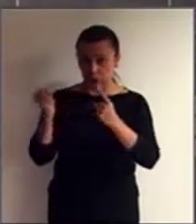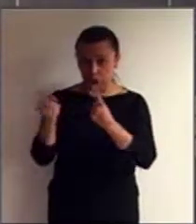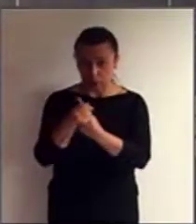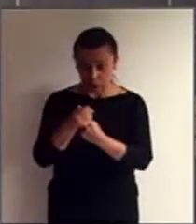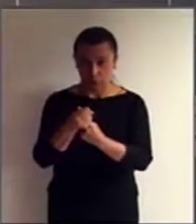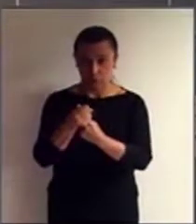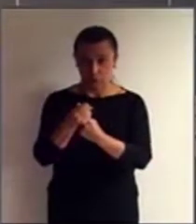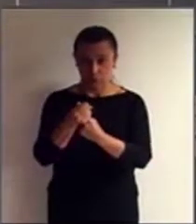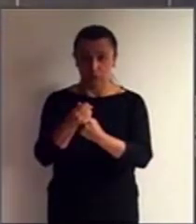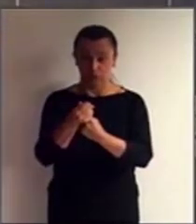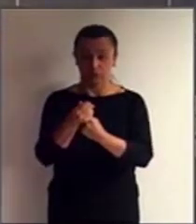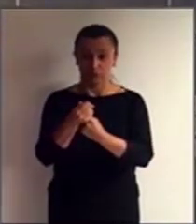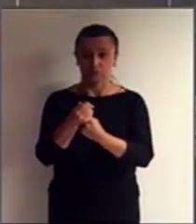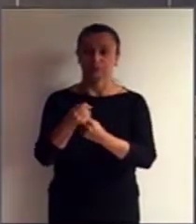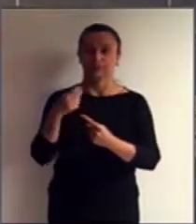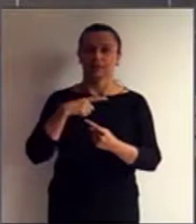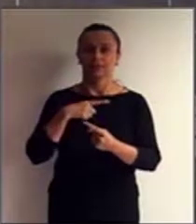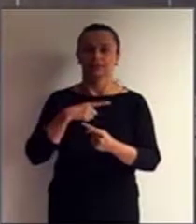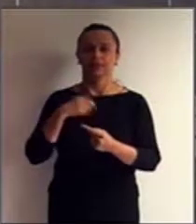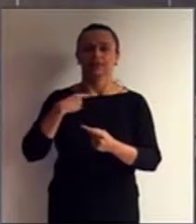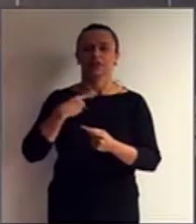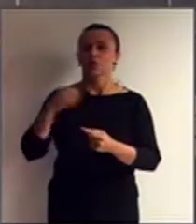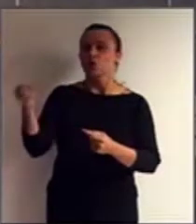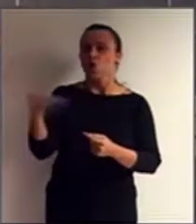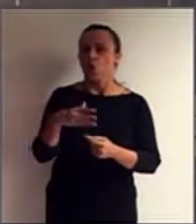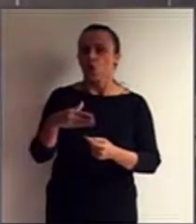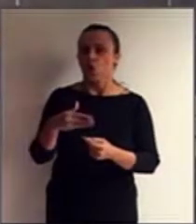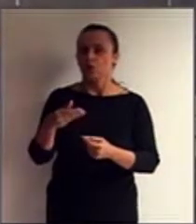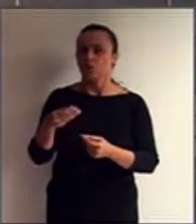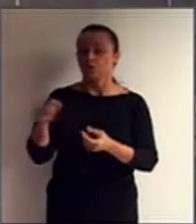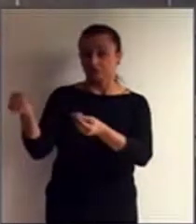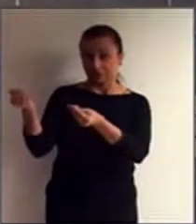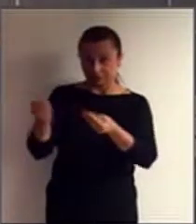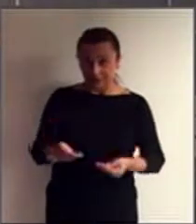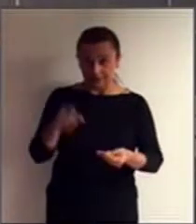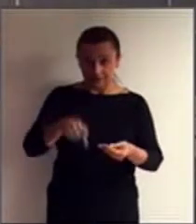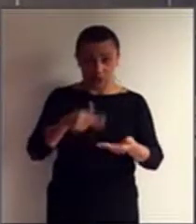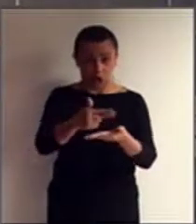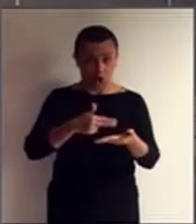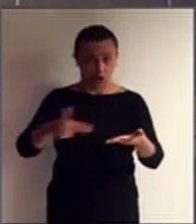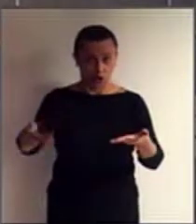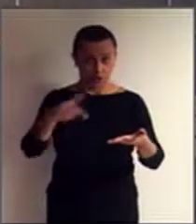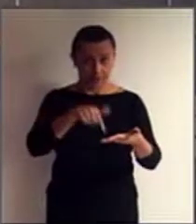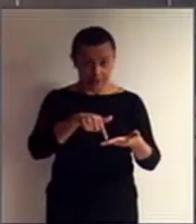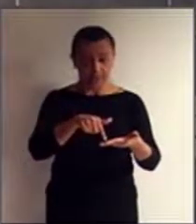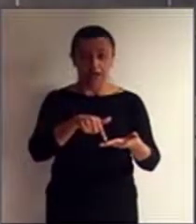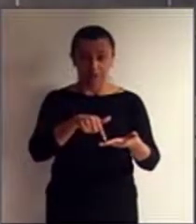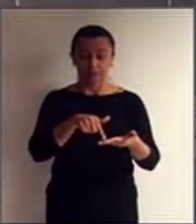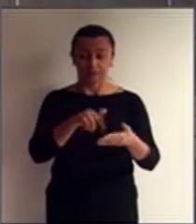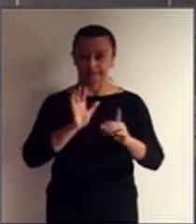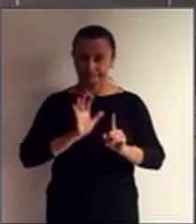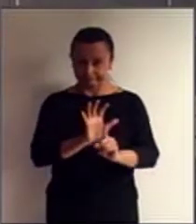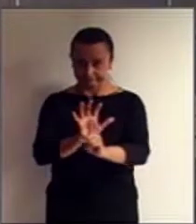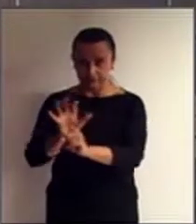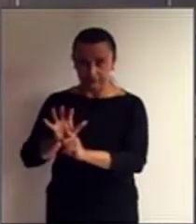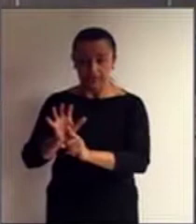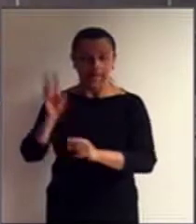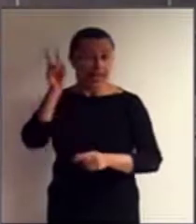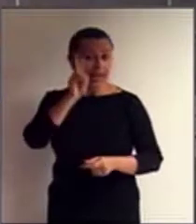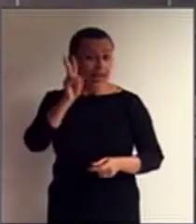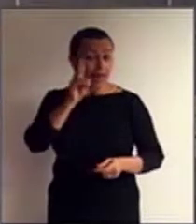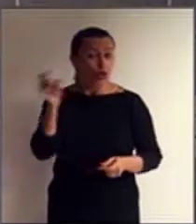parâmetro novo trazido na Convenção, é bom lembrar que este novo